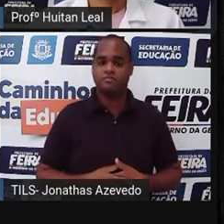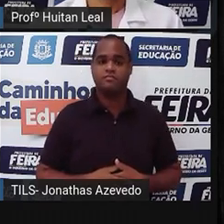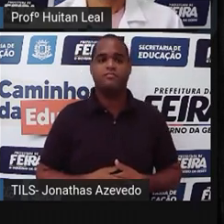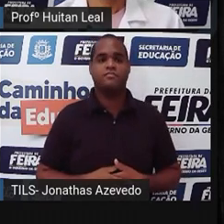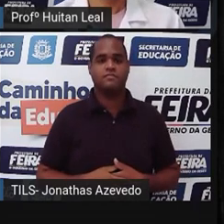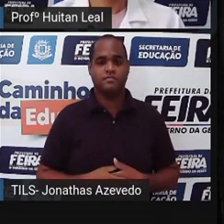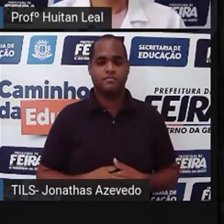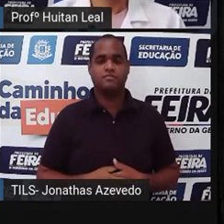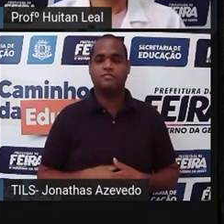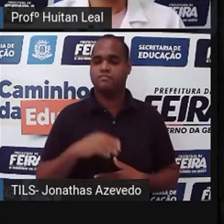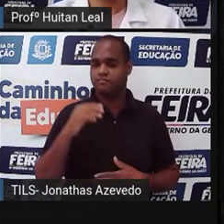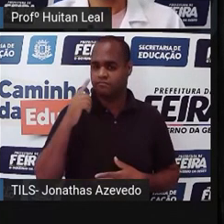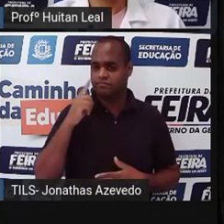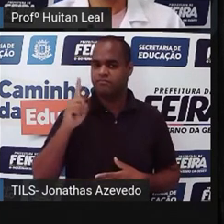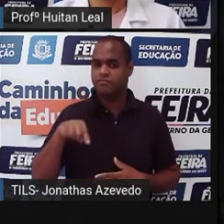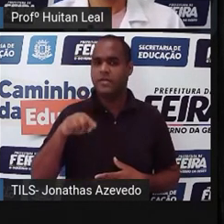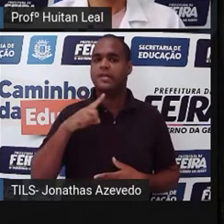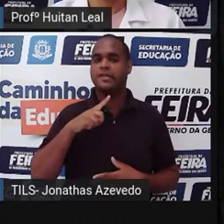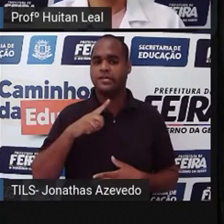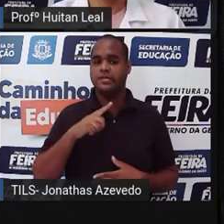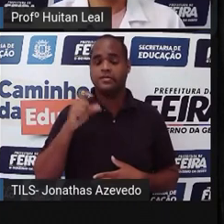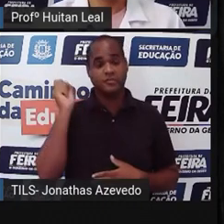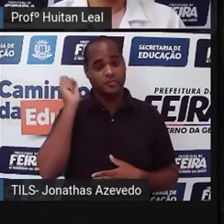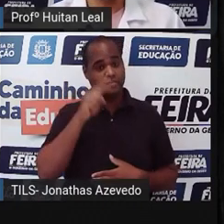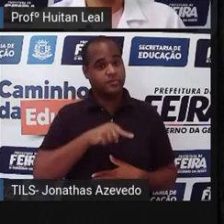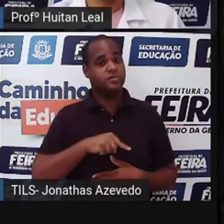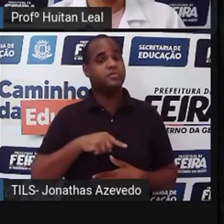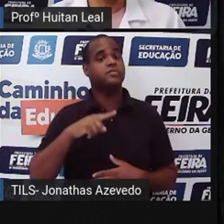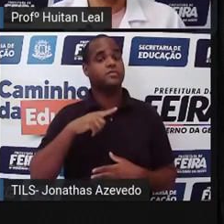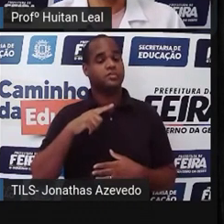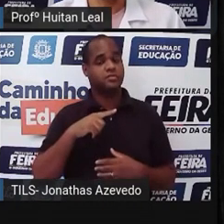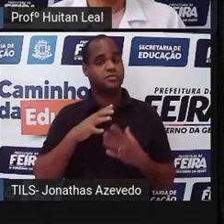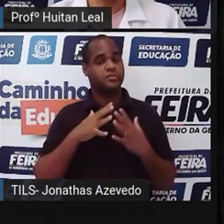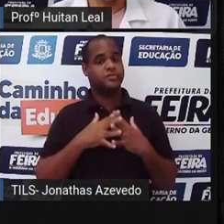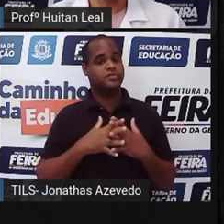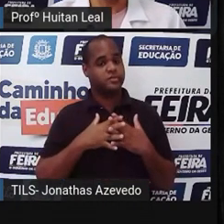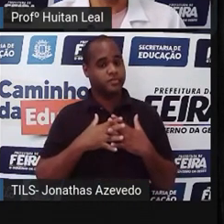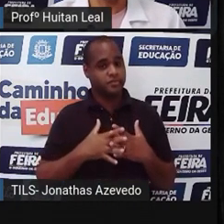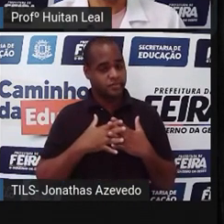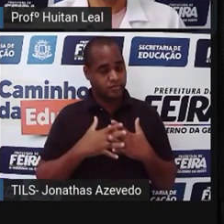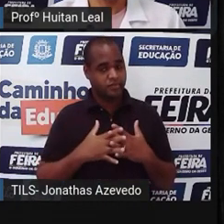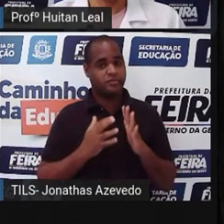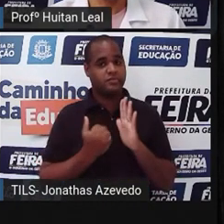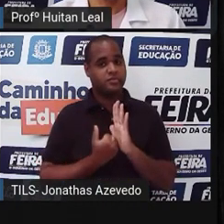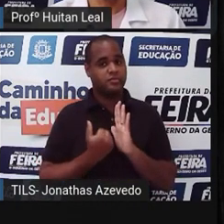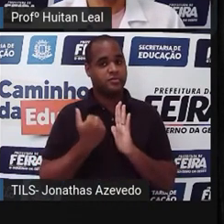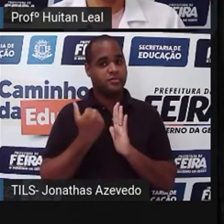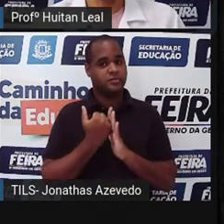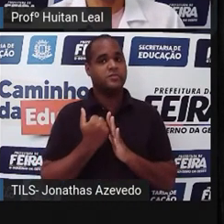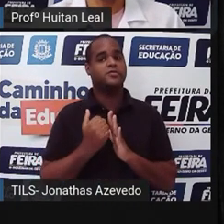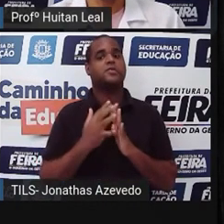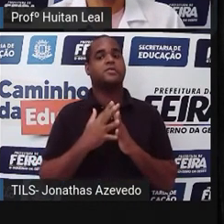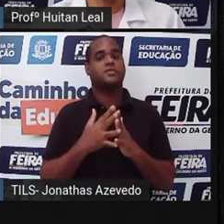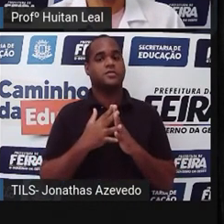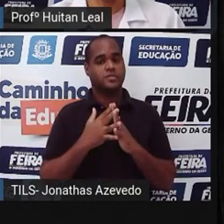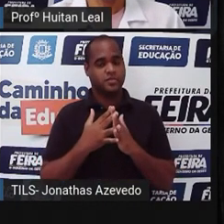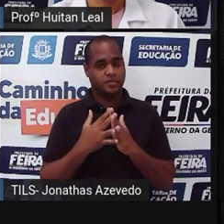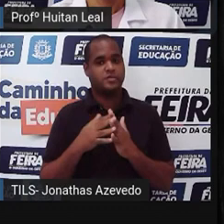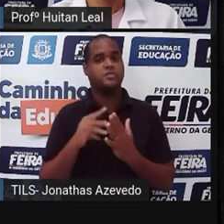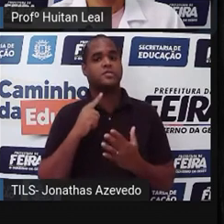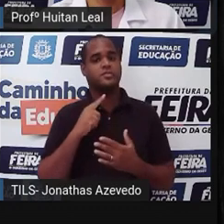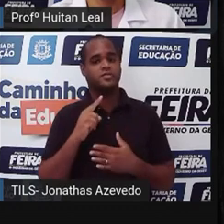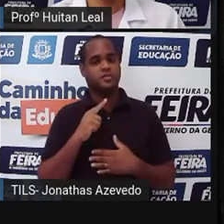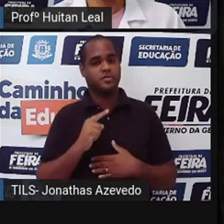Então, a coisa está se tensionando, ficando complicada, se complicando mais. Então, a complicação está chegando, até